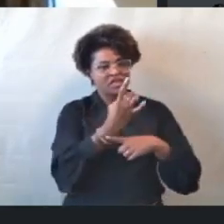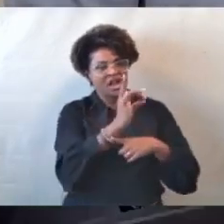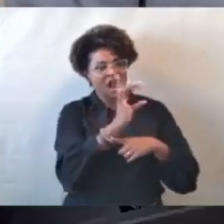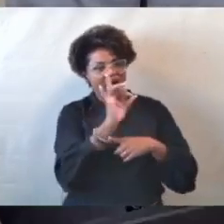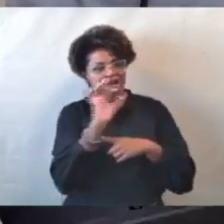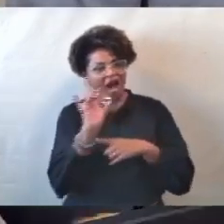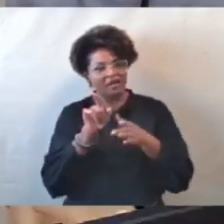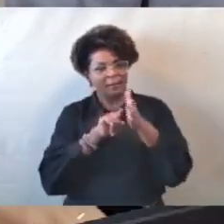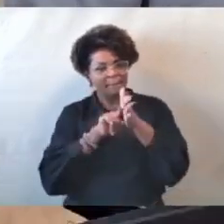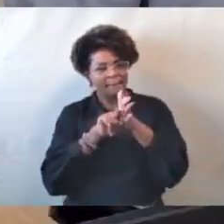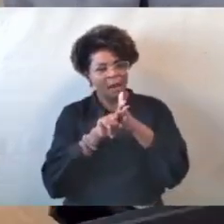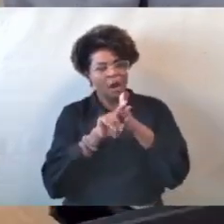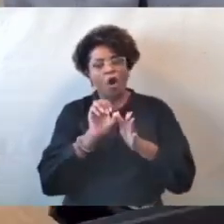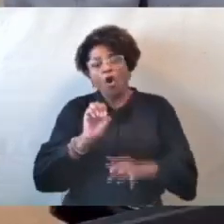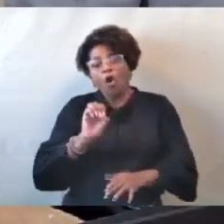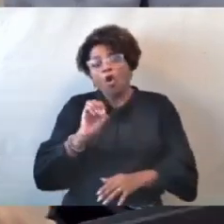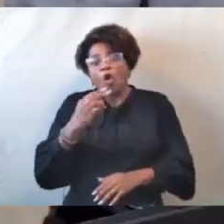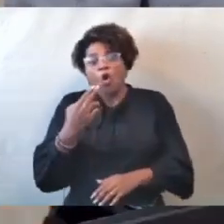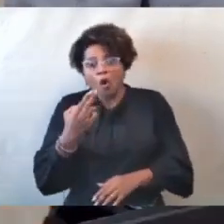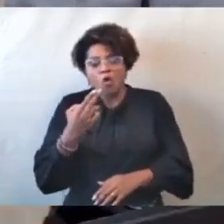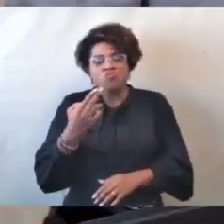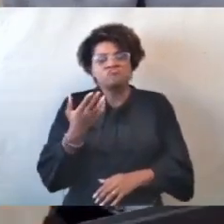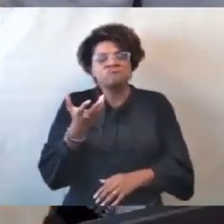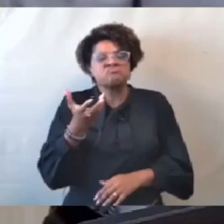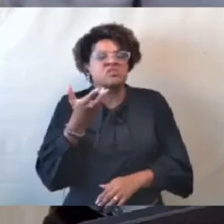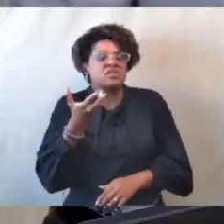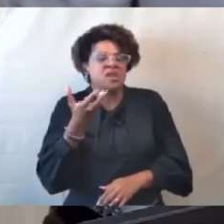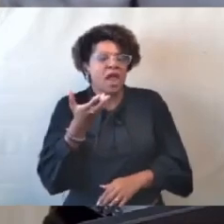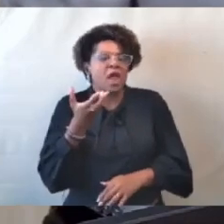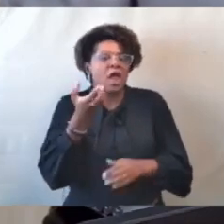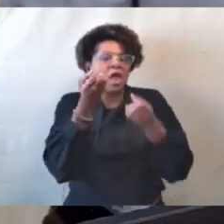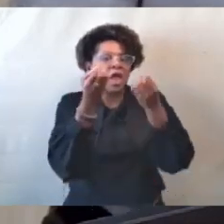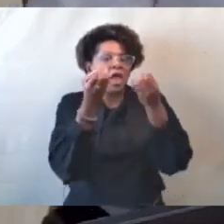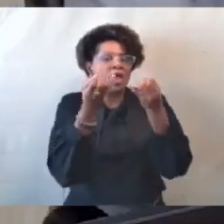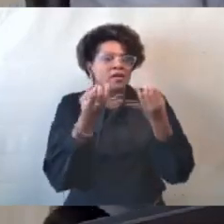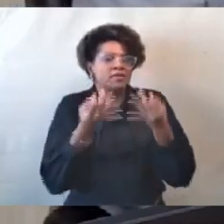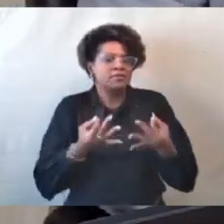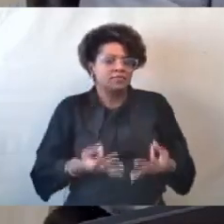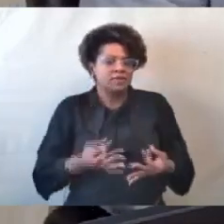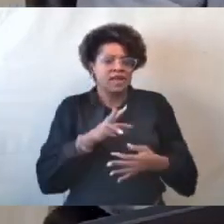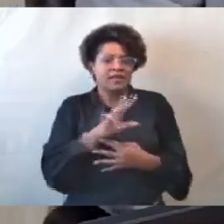prefere já manifestar-se no sentido de que silenciará em todas.